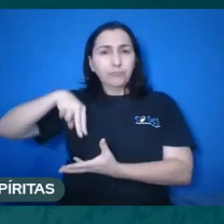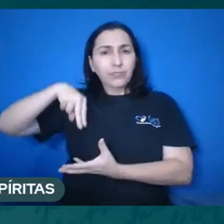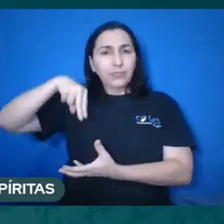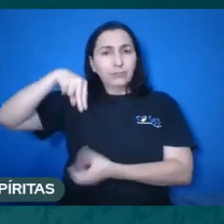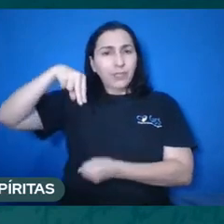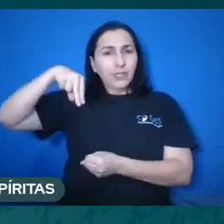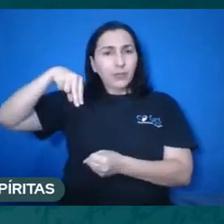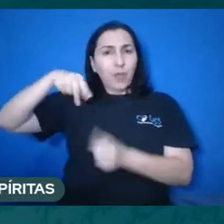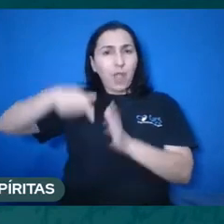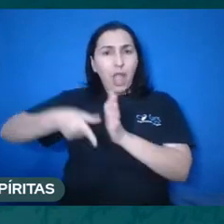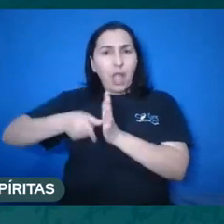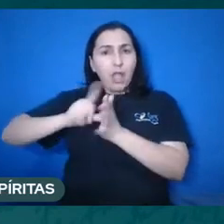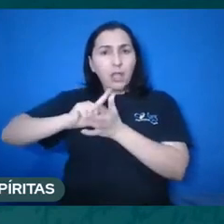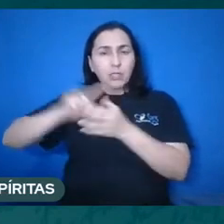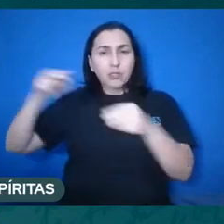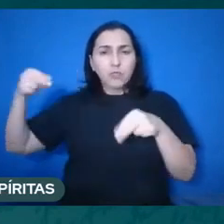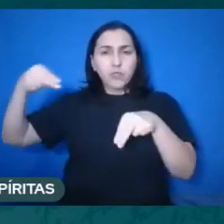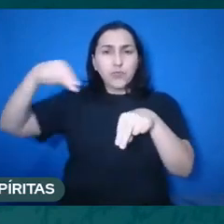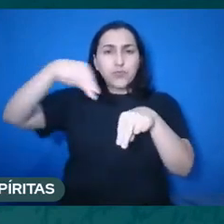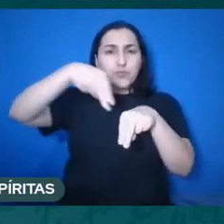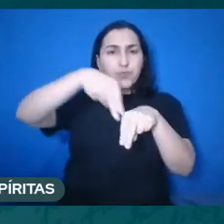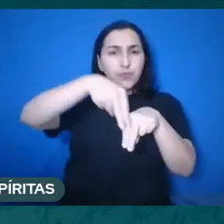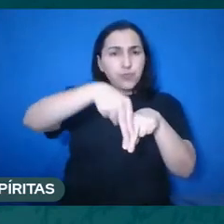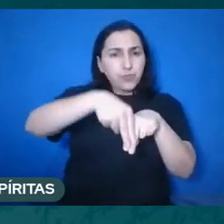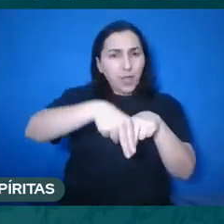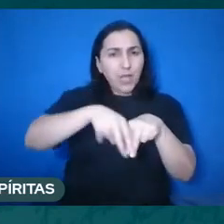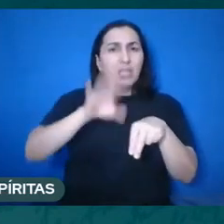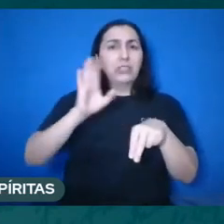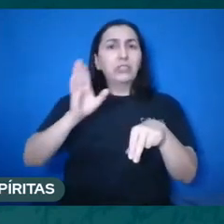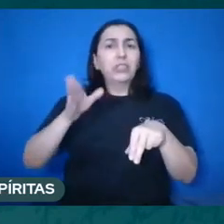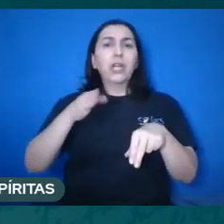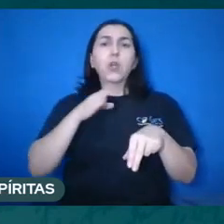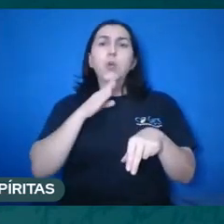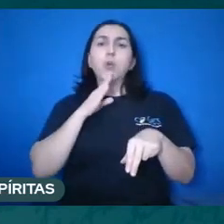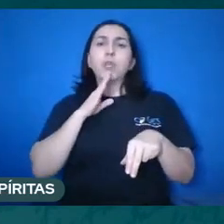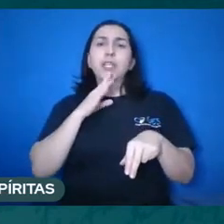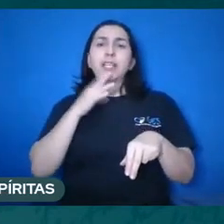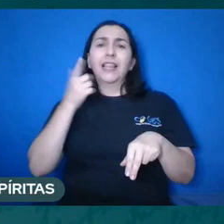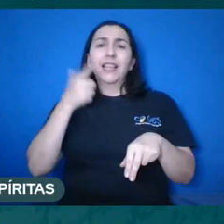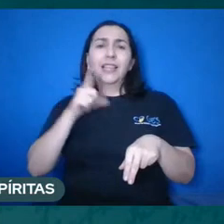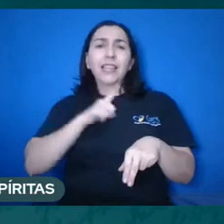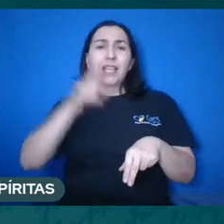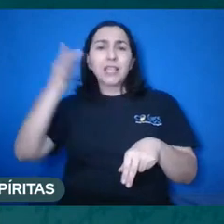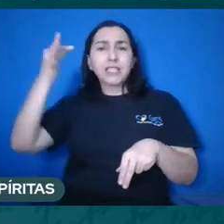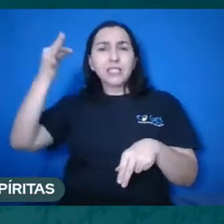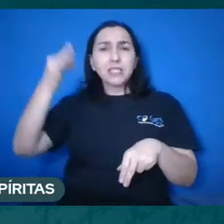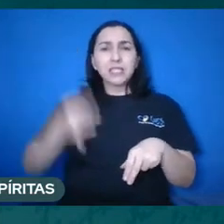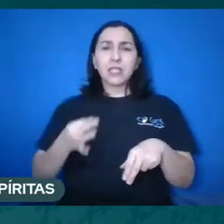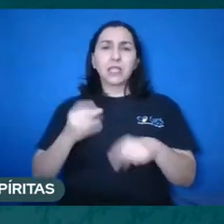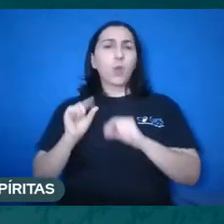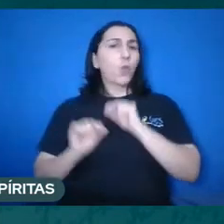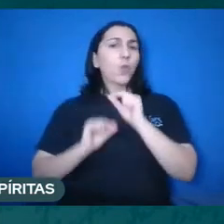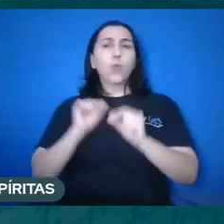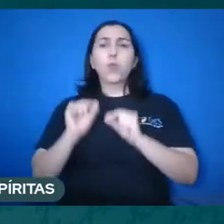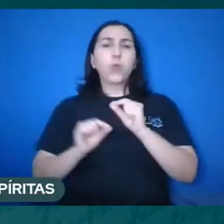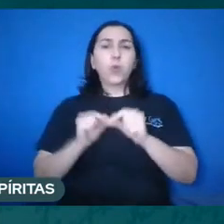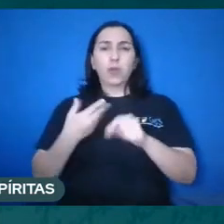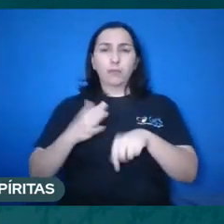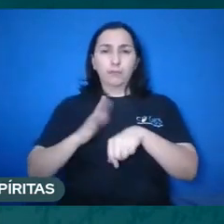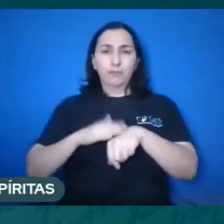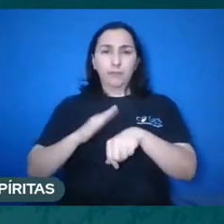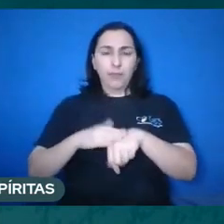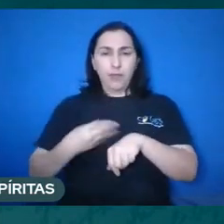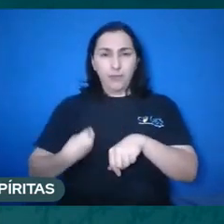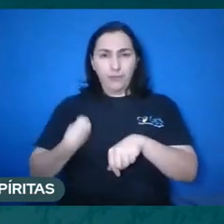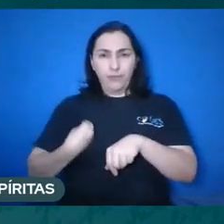a gente tem, vamos dizer assim, uma certeza íntima de que a gente continua, né? E essa certeza